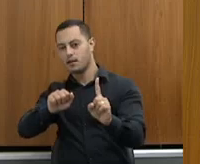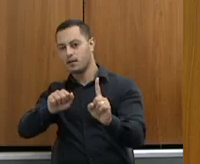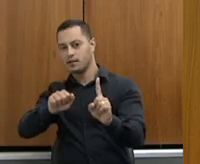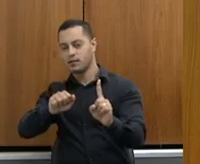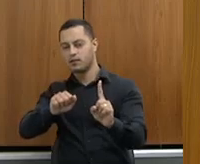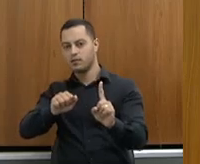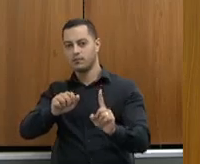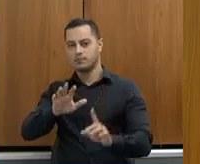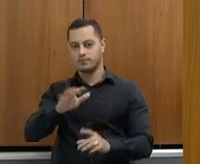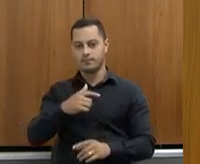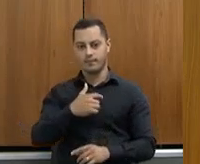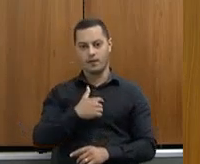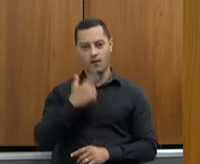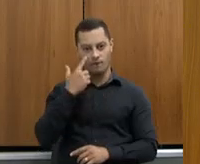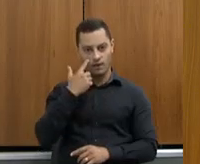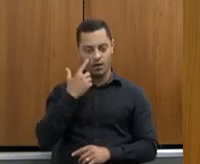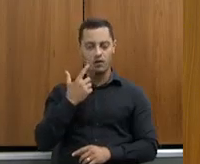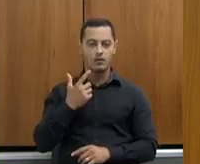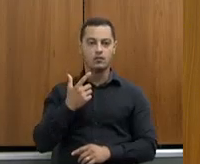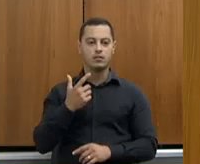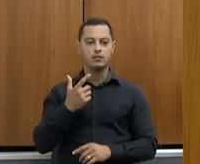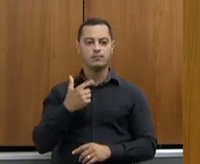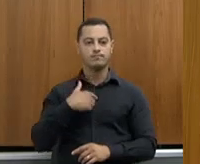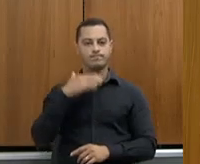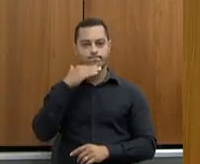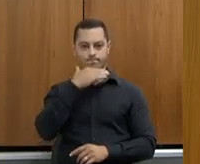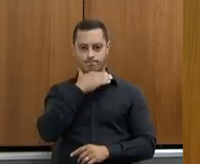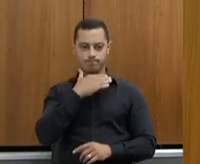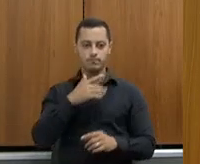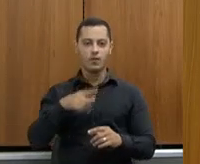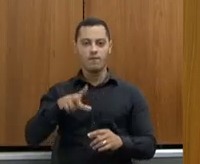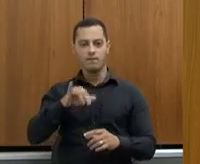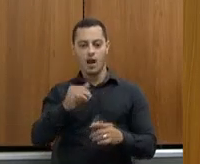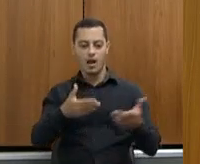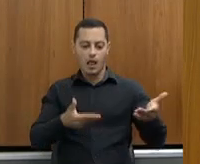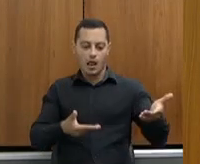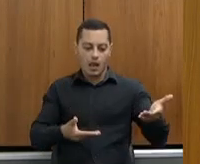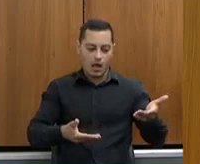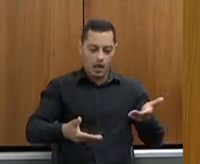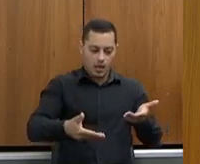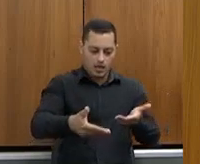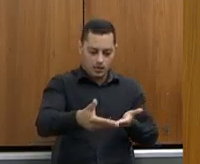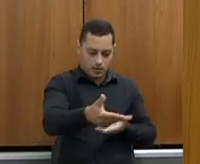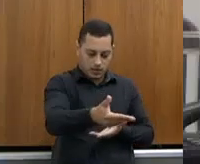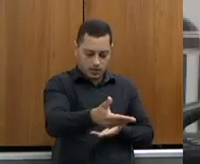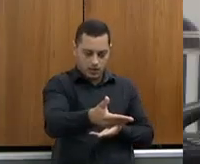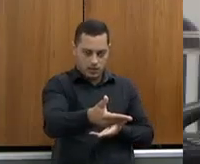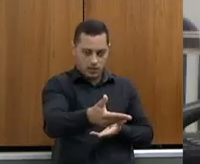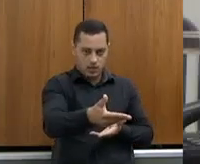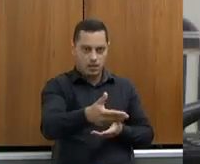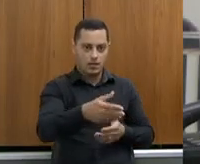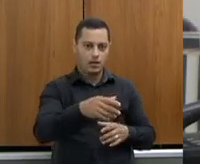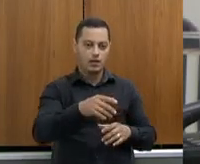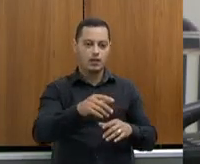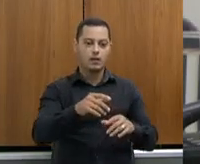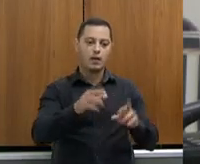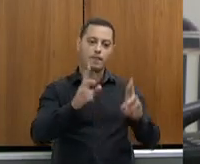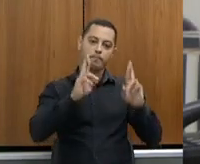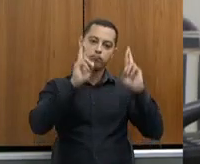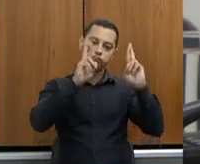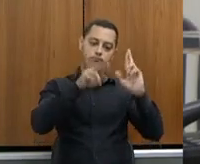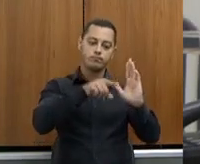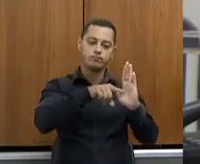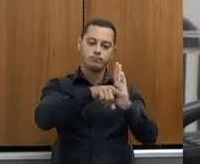como nós vamos fazer essa transição para a presença do serviço de inspeção municipal feito pelo